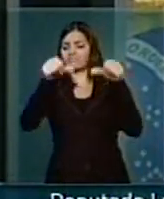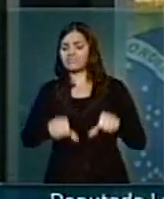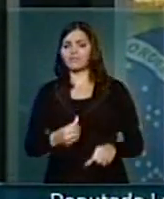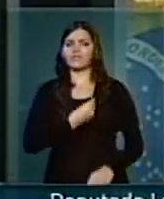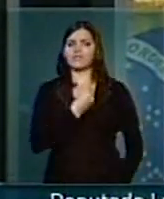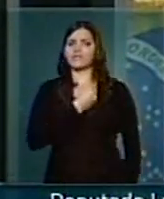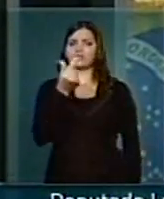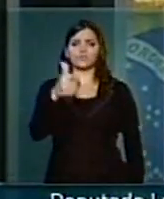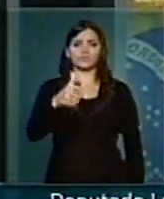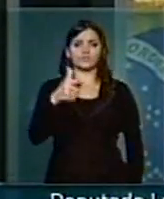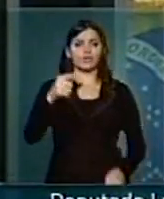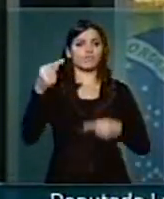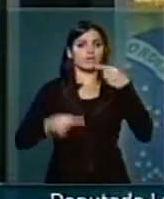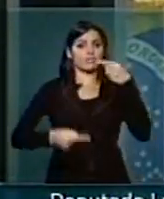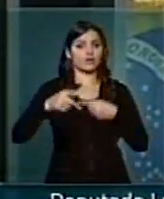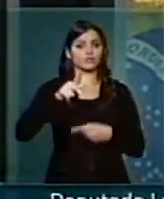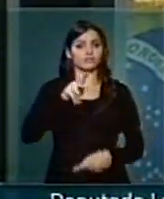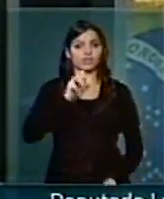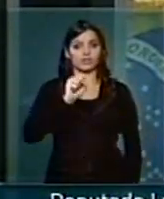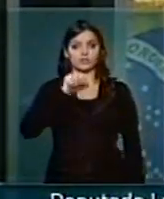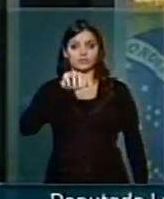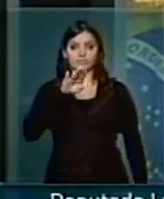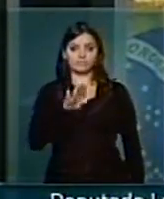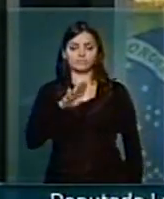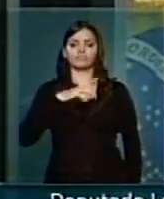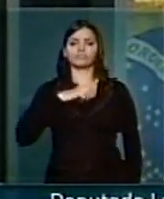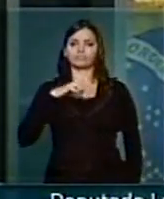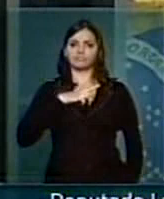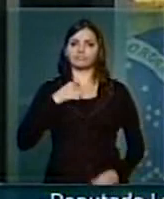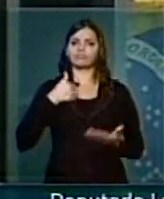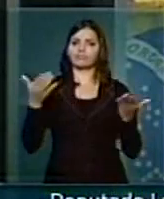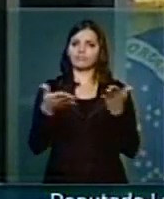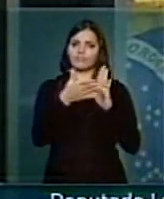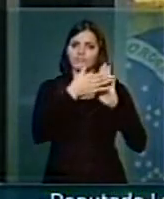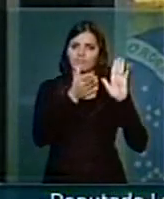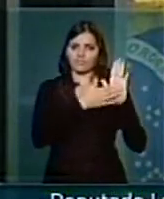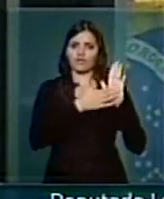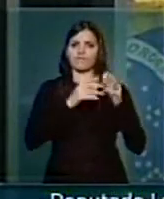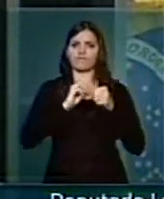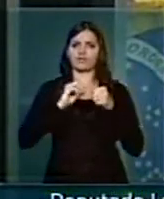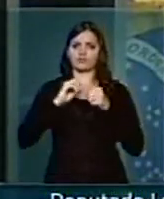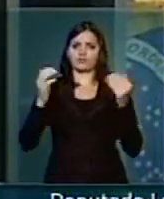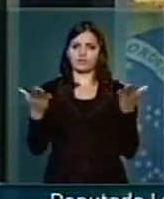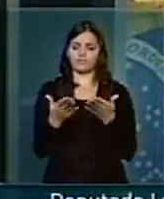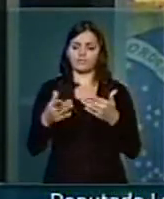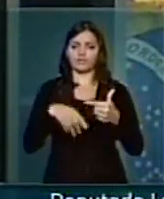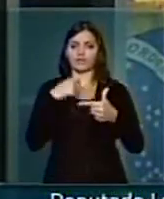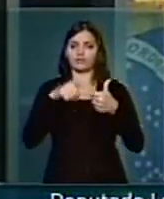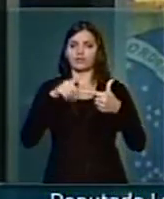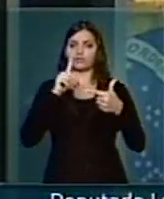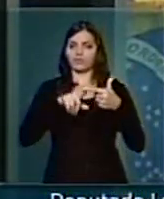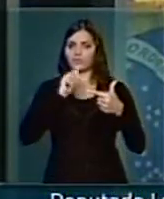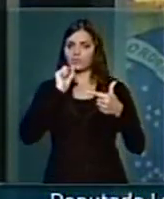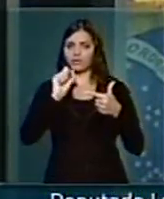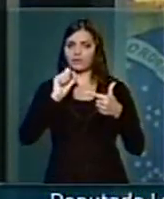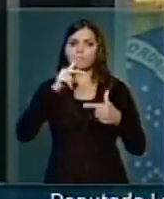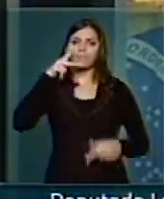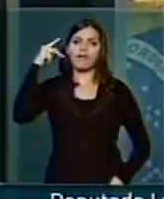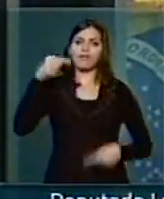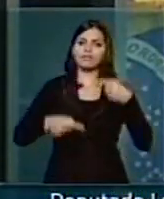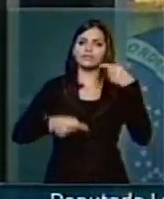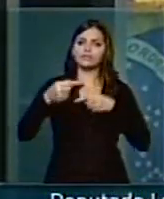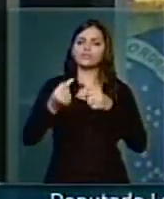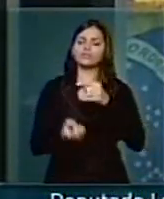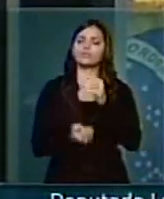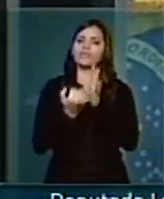esse debate que nós, do PSB, estamos também nos proponendo a fazer. No segundo ponto, o partido cresce